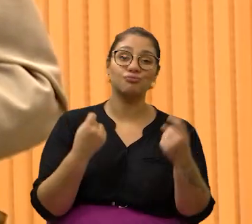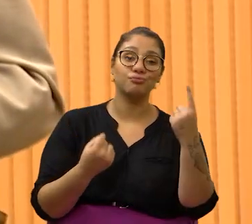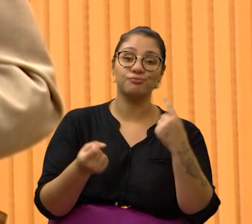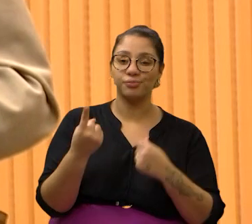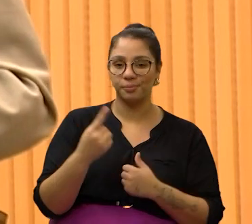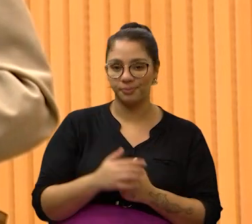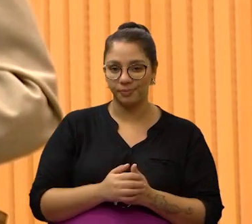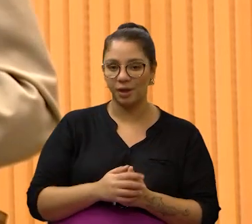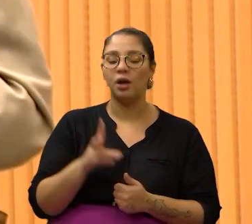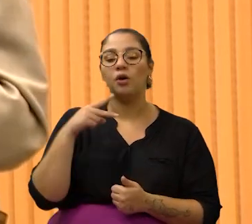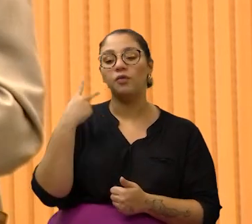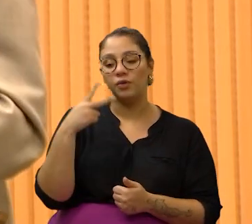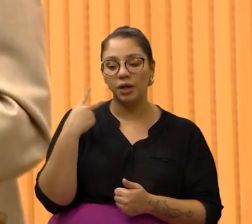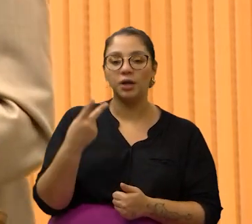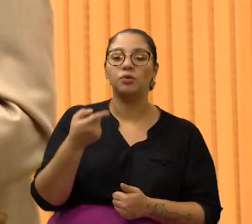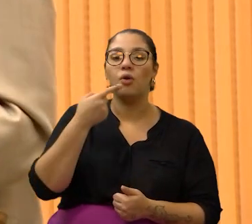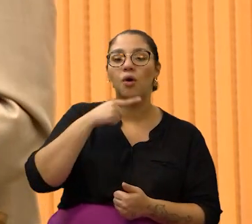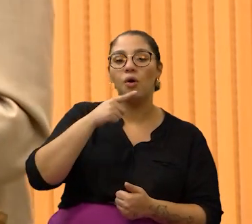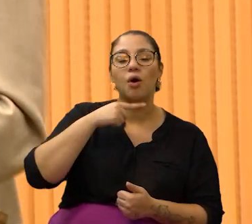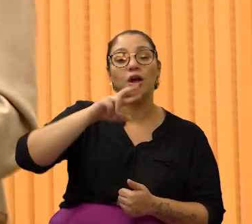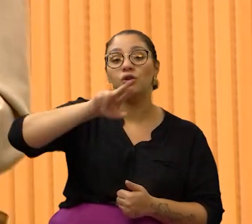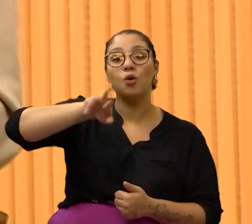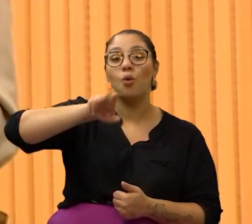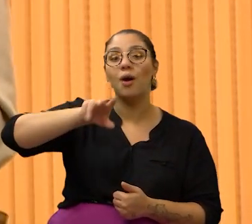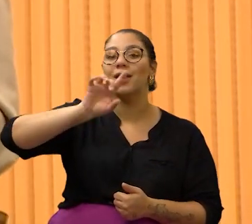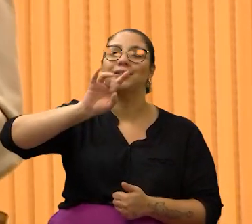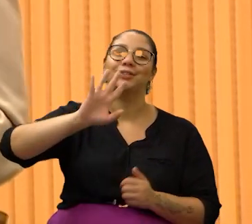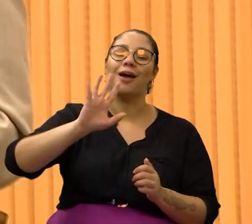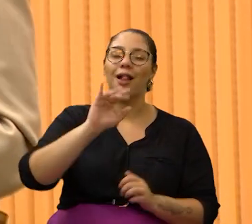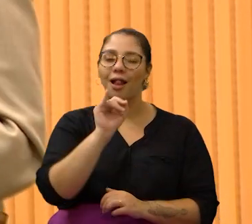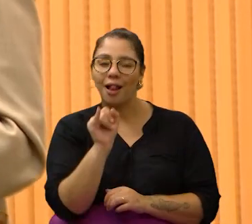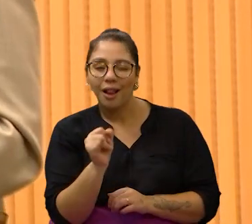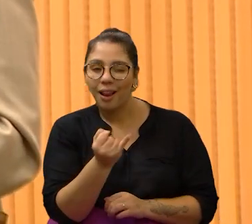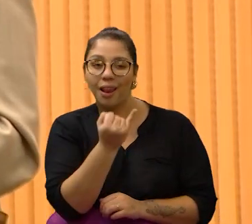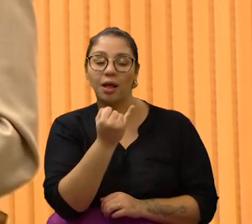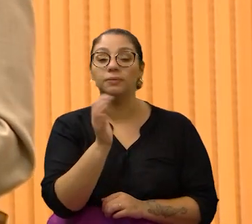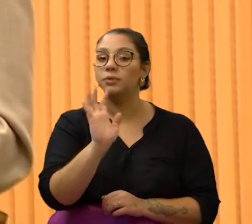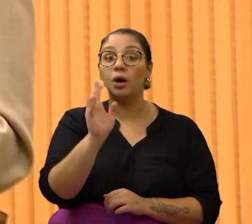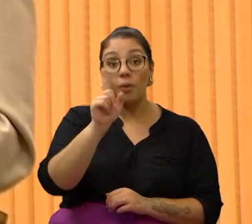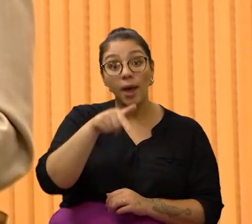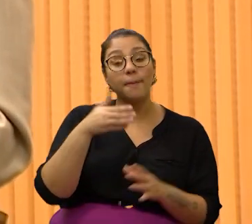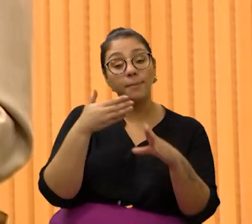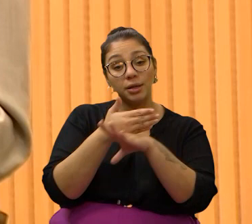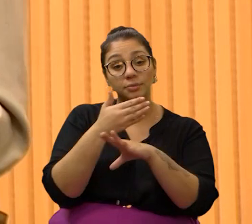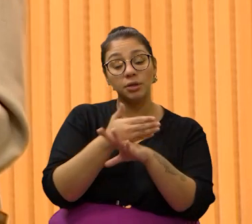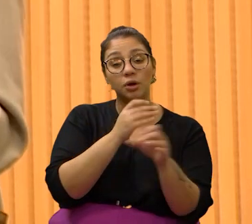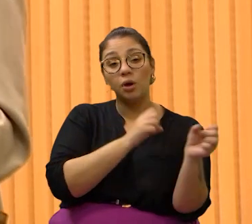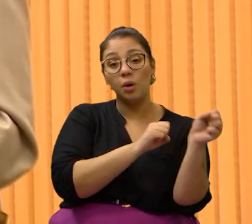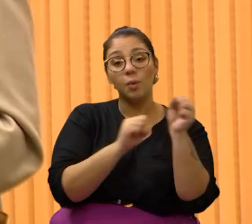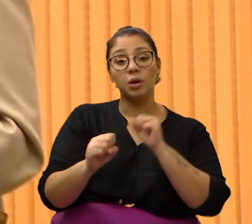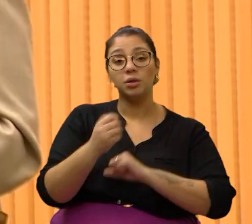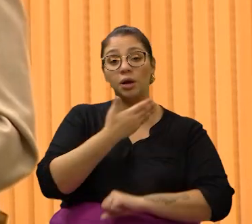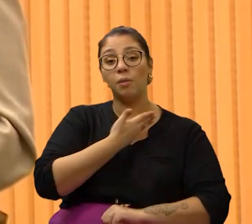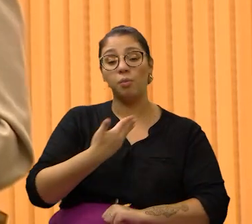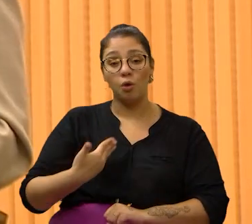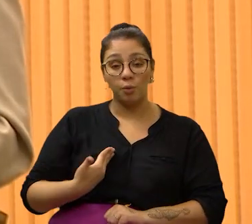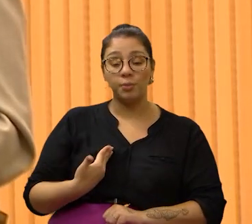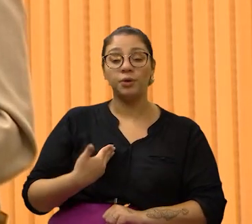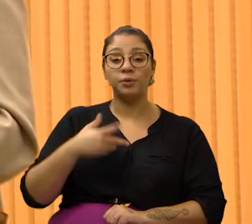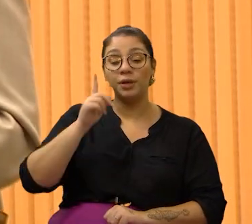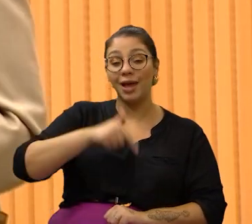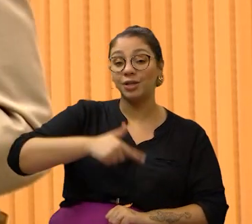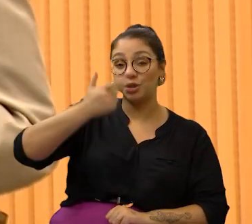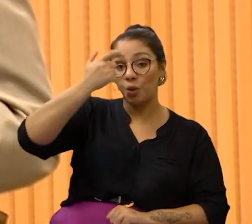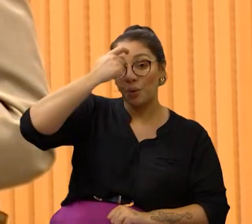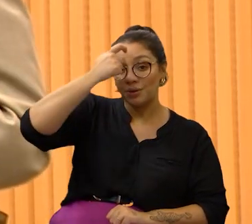O vereador Eduardo Magoga diz que não se trata de vantagens e sim de participação do poder público quando